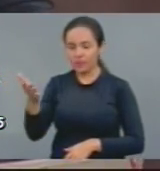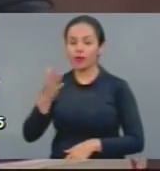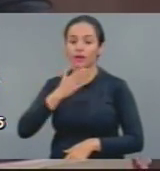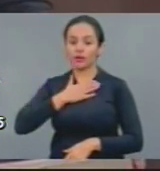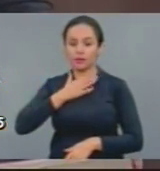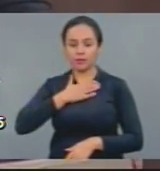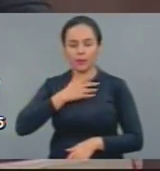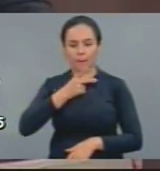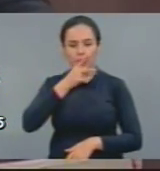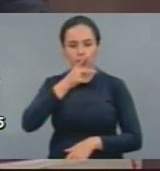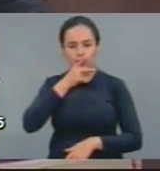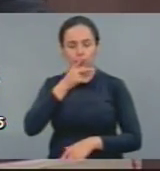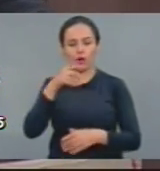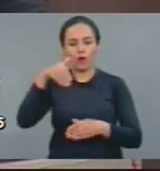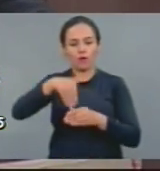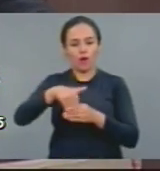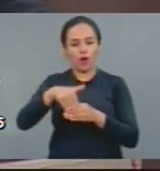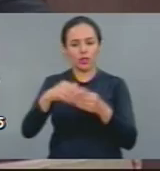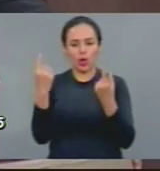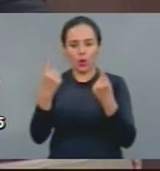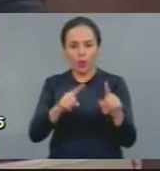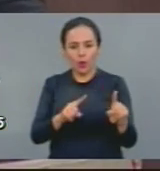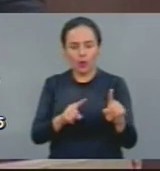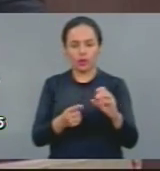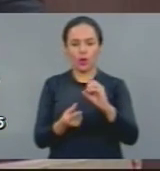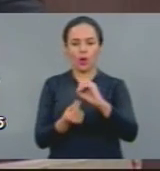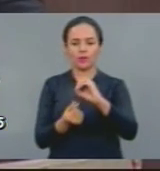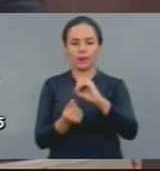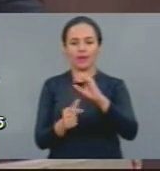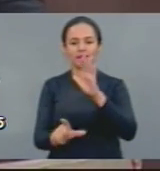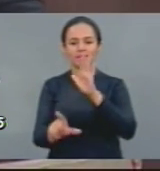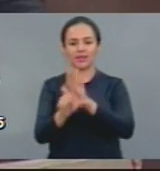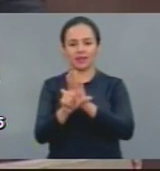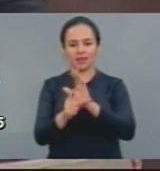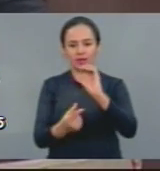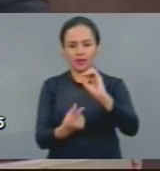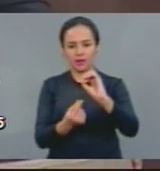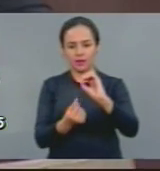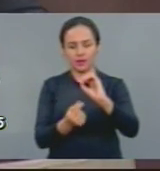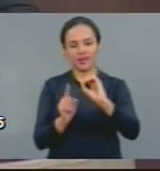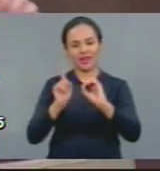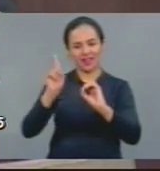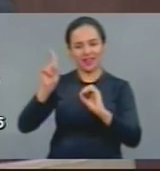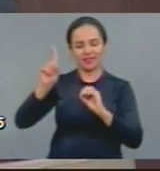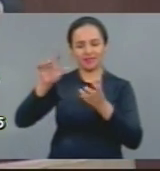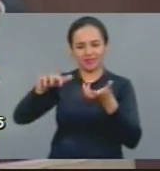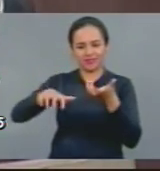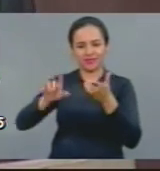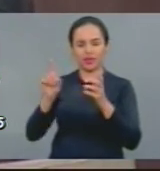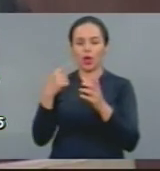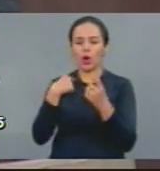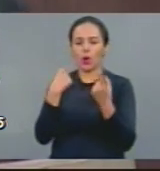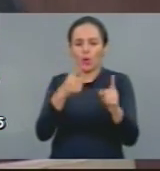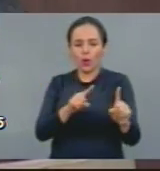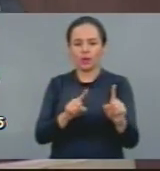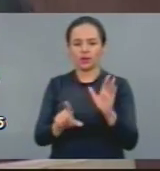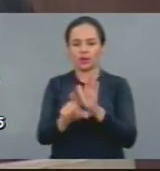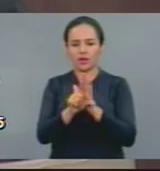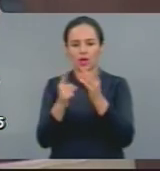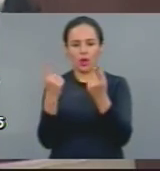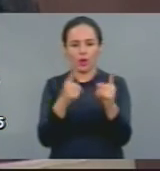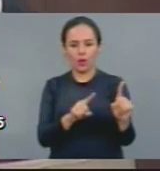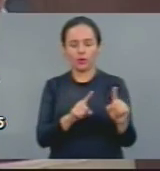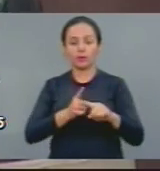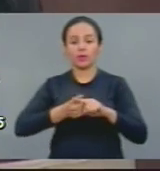o orçamento, a lei do orçamento, no Congresso Nacional. Por quê? Porque ela reservava